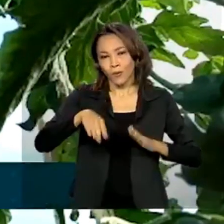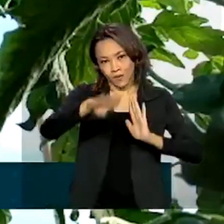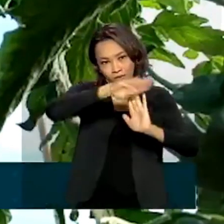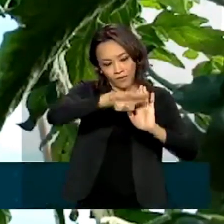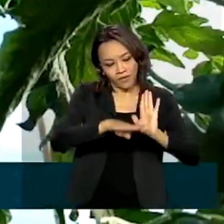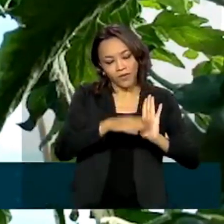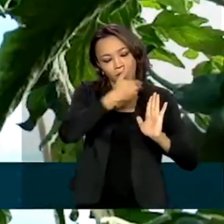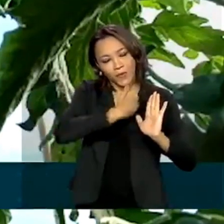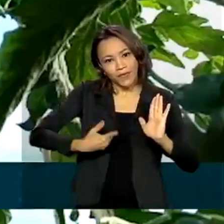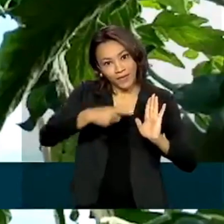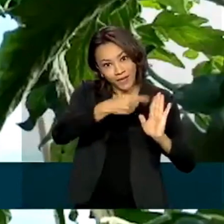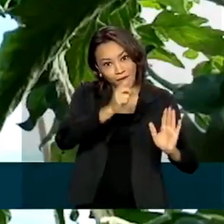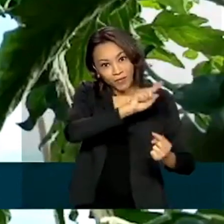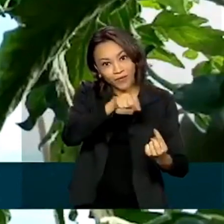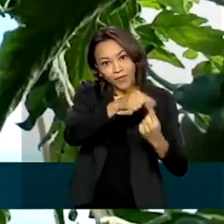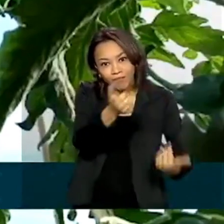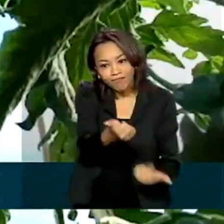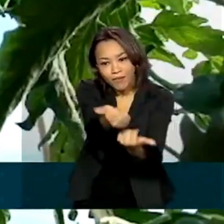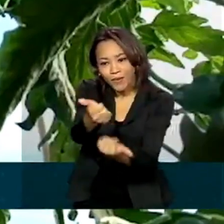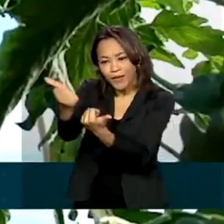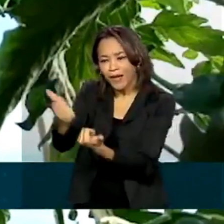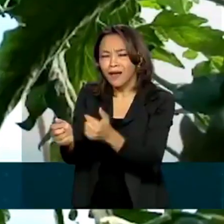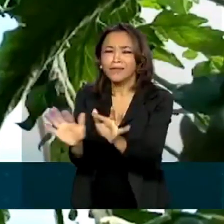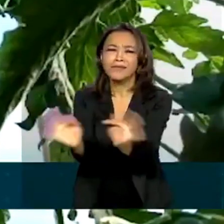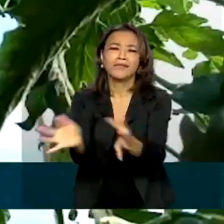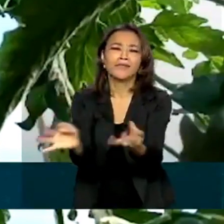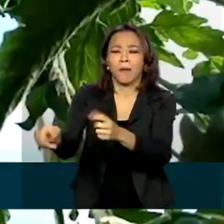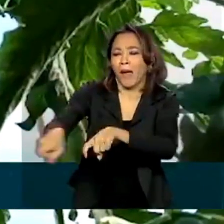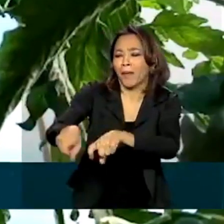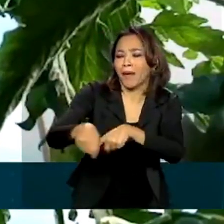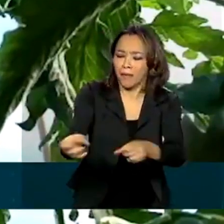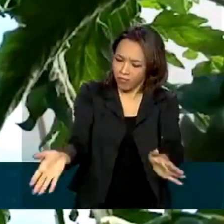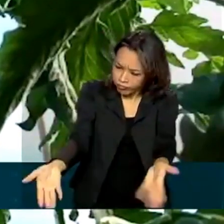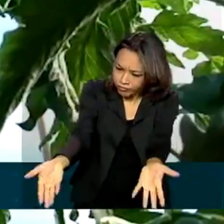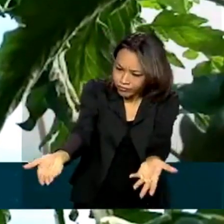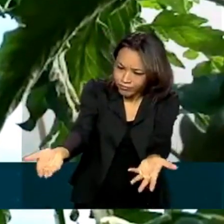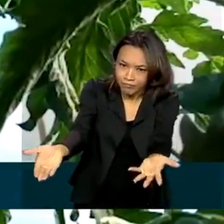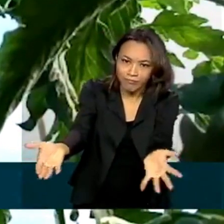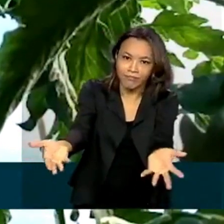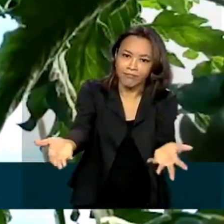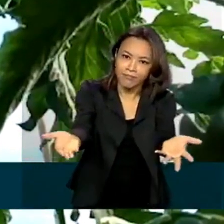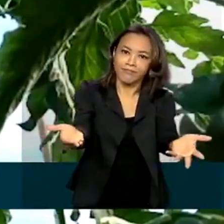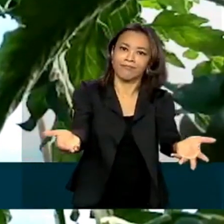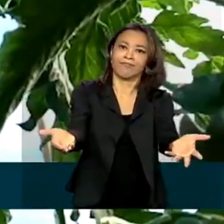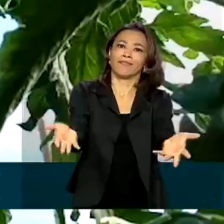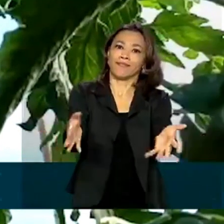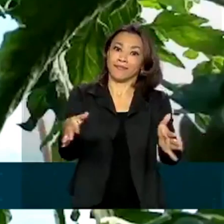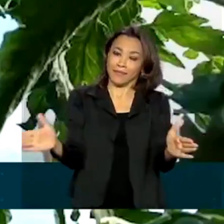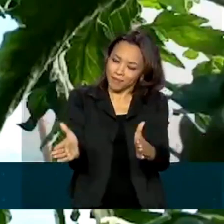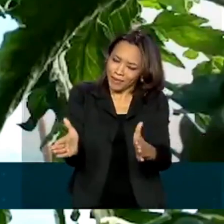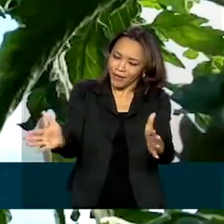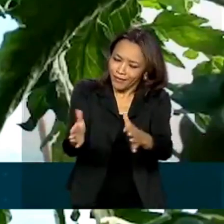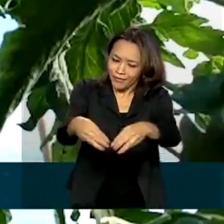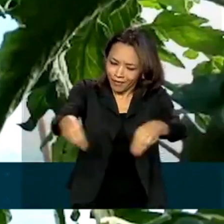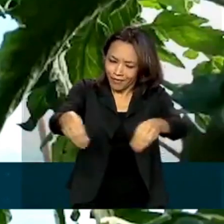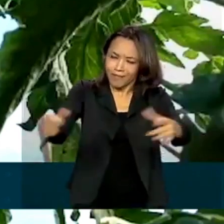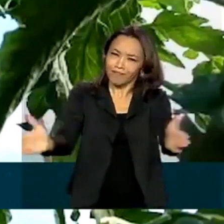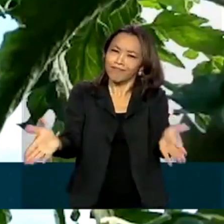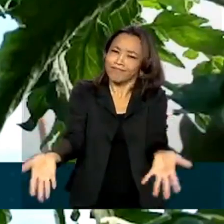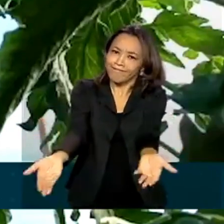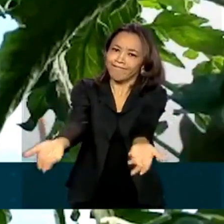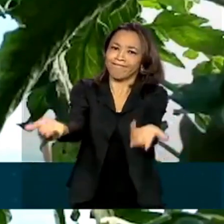incentivado o pequeno agricultor a continuar a produzir em pequena escala e